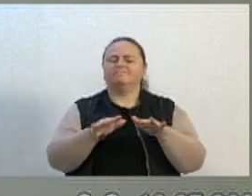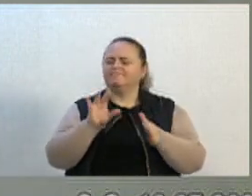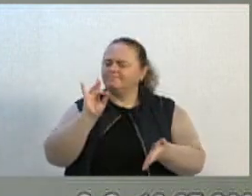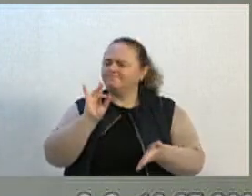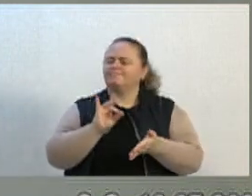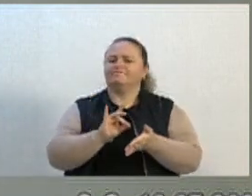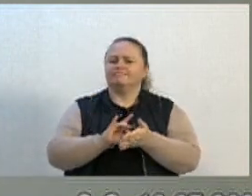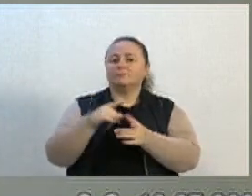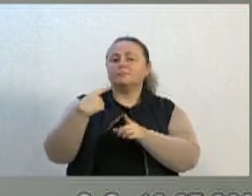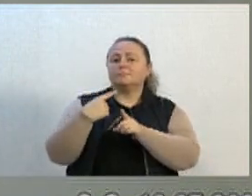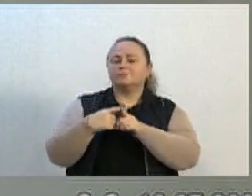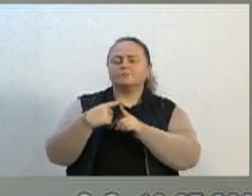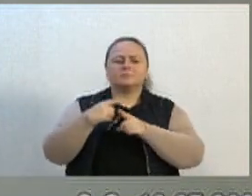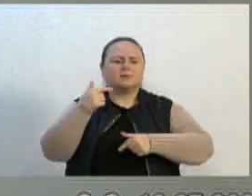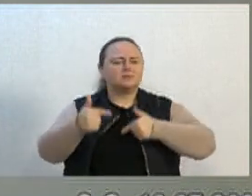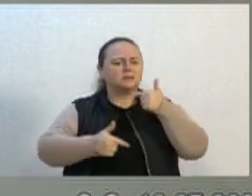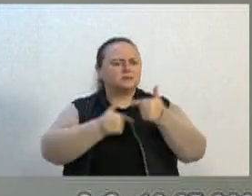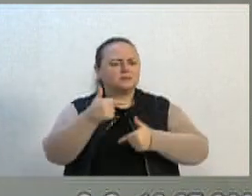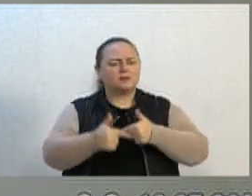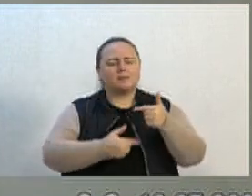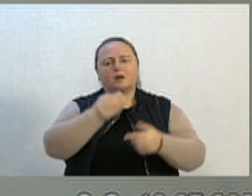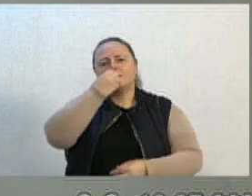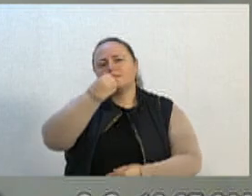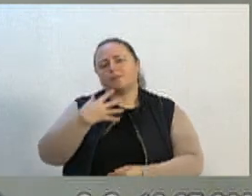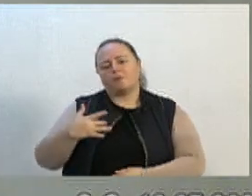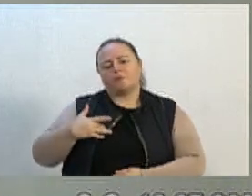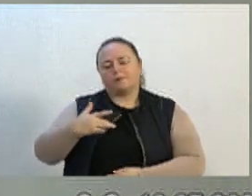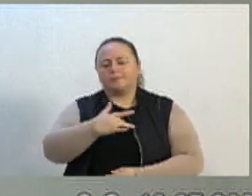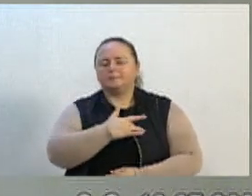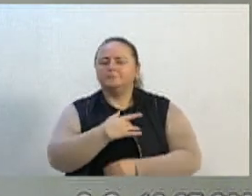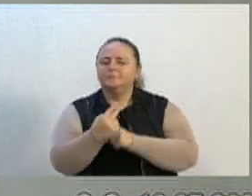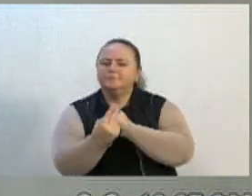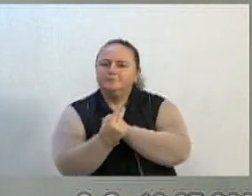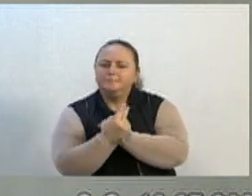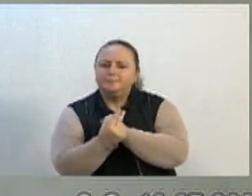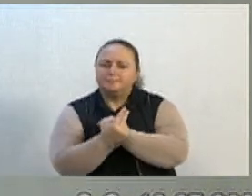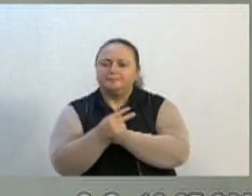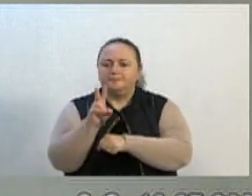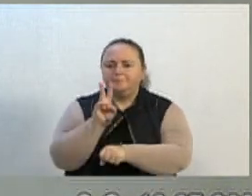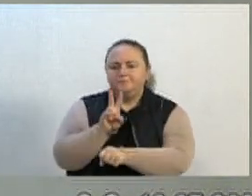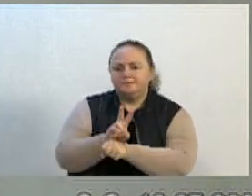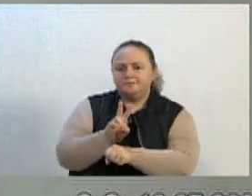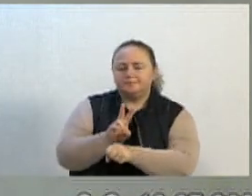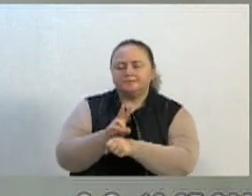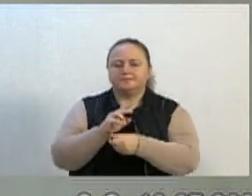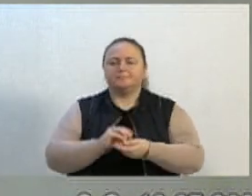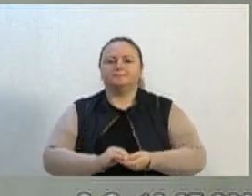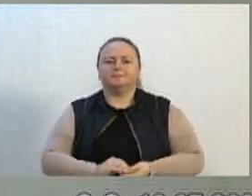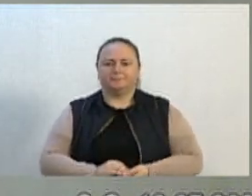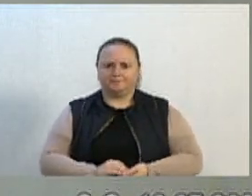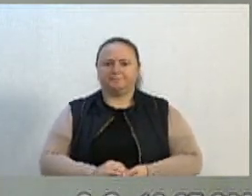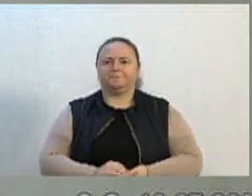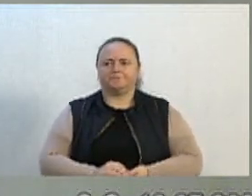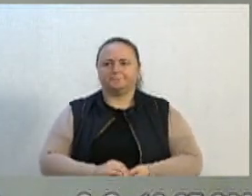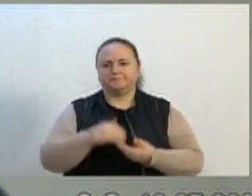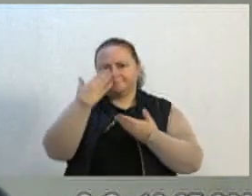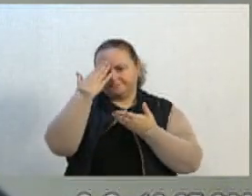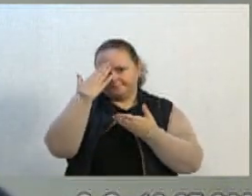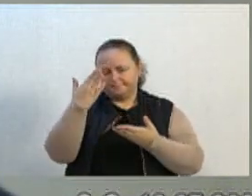estão fazendo no cuidado da nossa saúde e da nossa vida. Muito obrigado, senhor presidente.